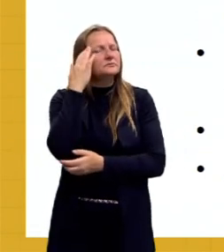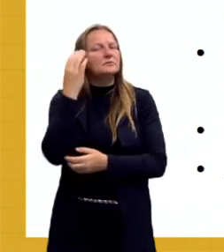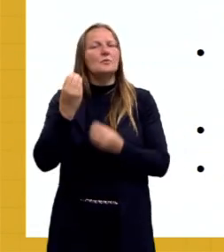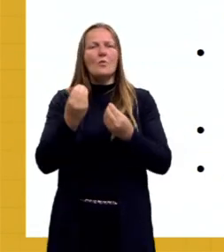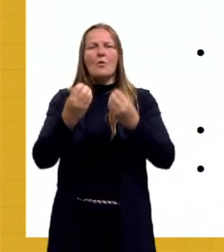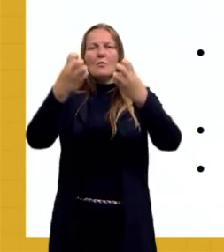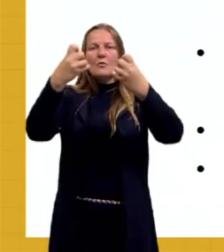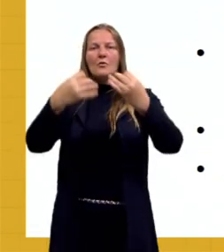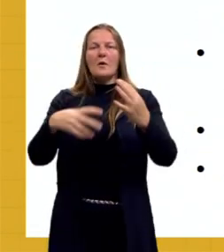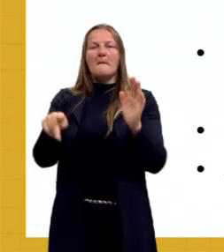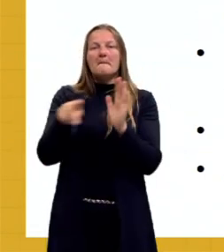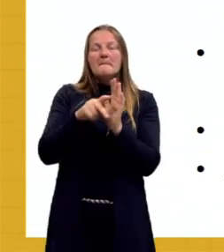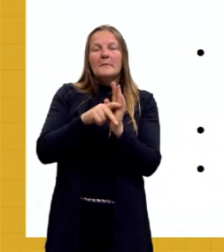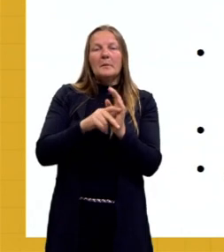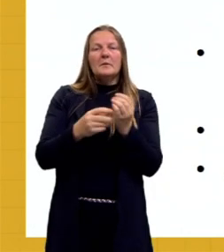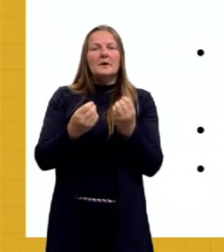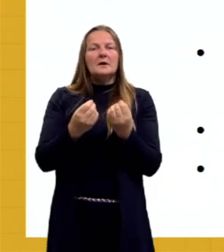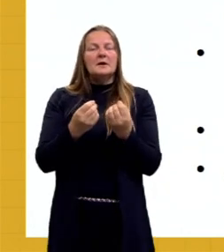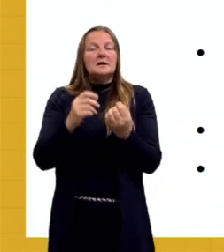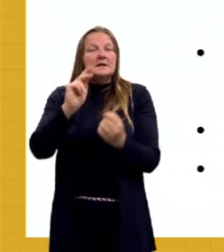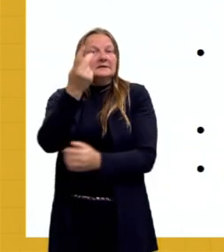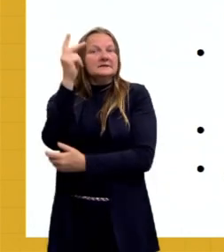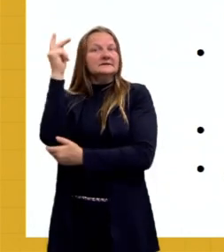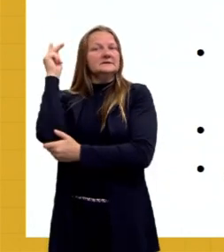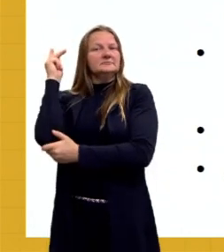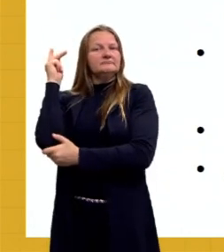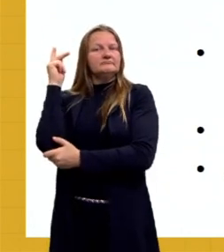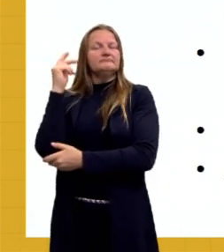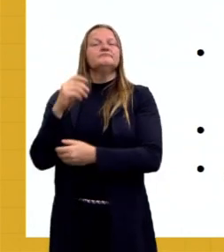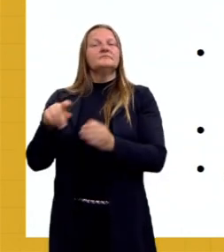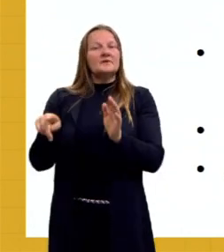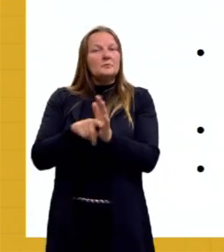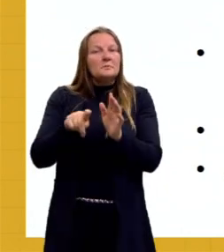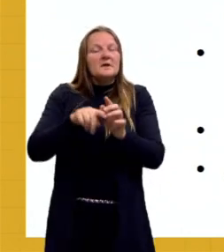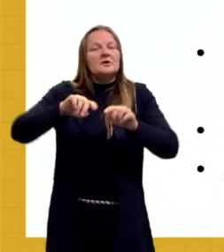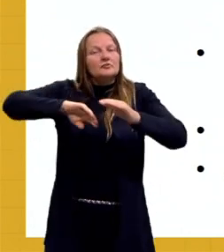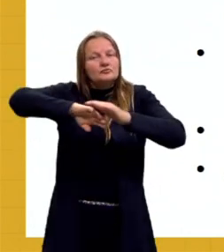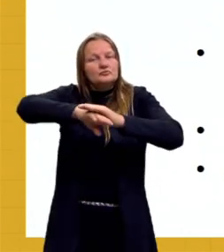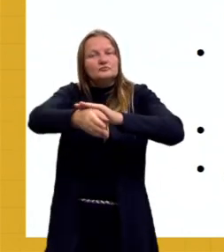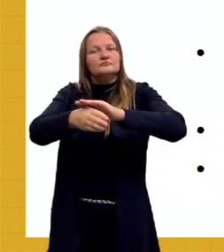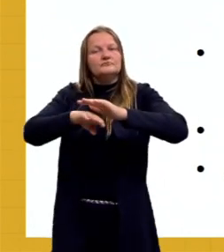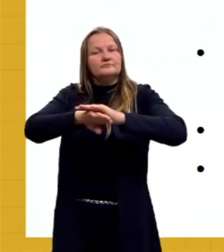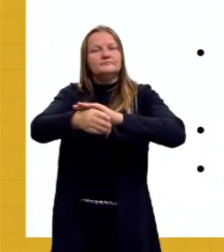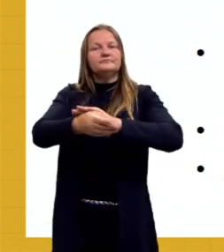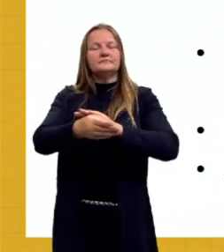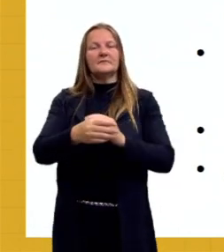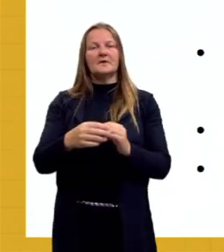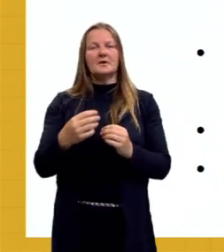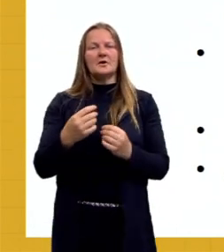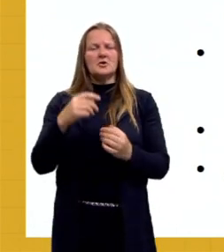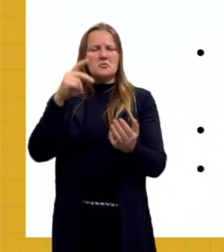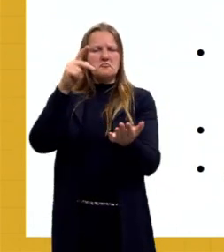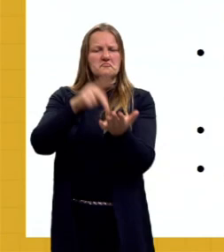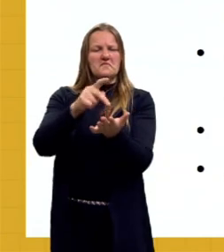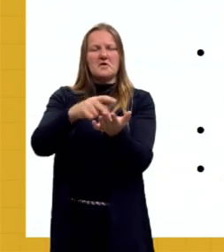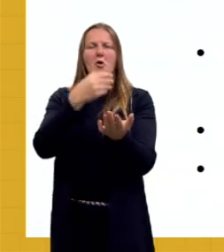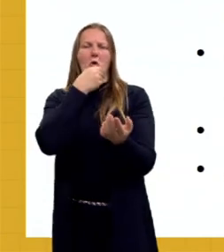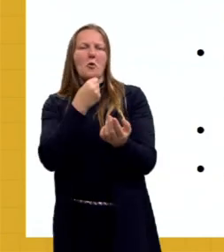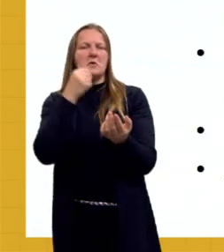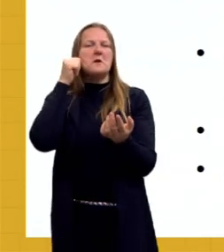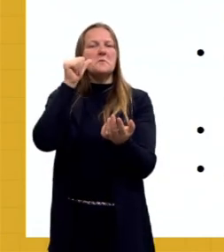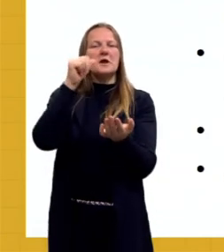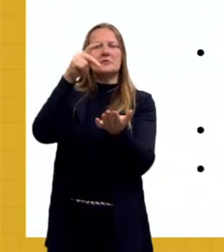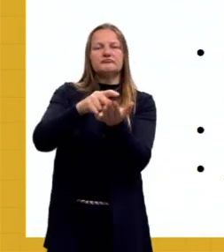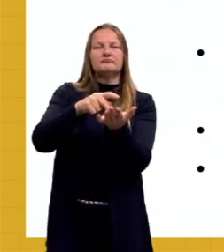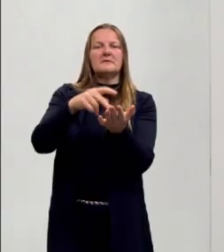como a própria natureza é histórica, como a natureza também muda. Tem gente que quer dizer, não, a natureza é isso, é homem e